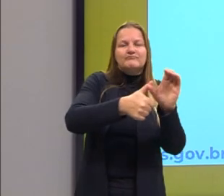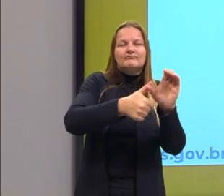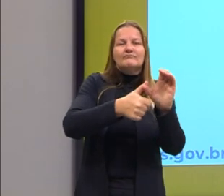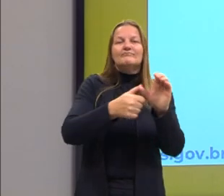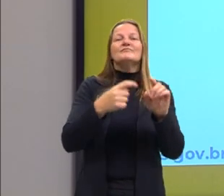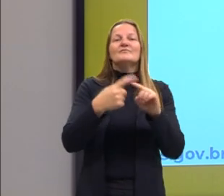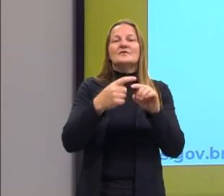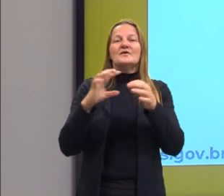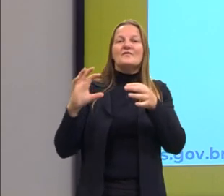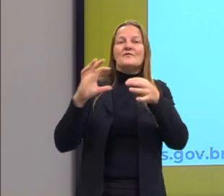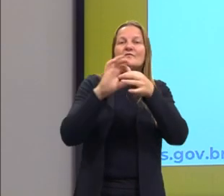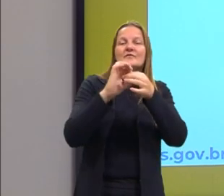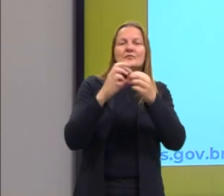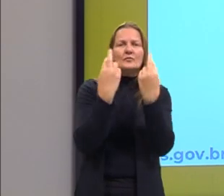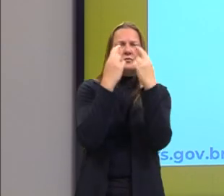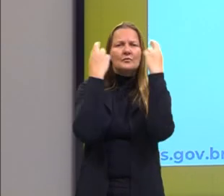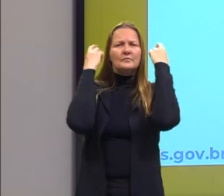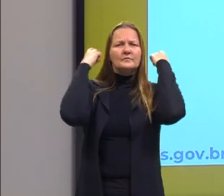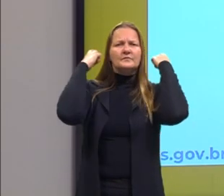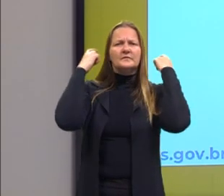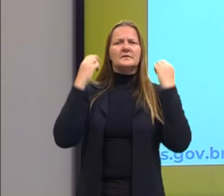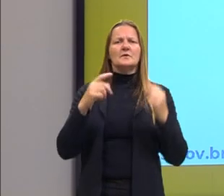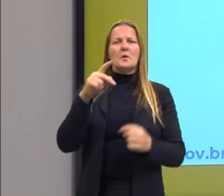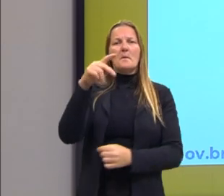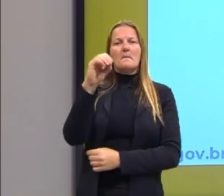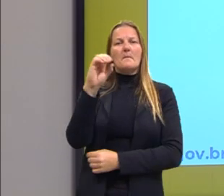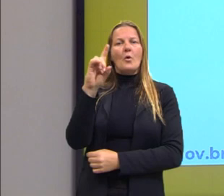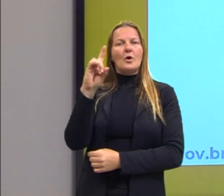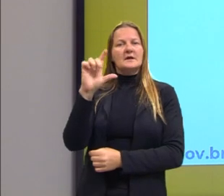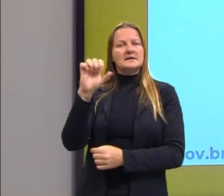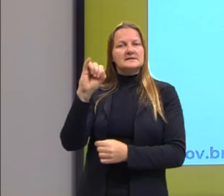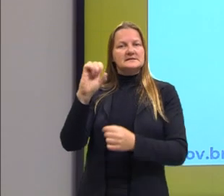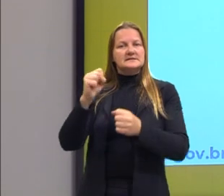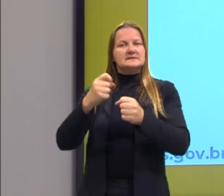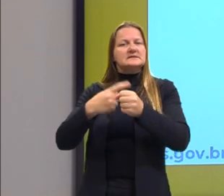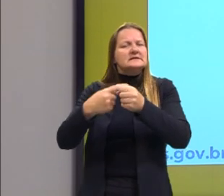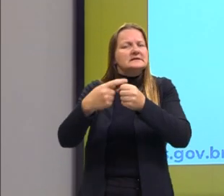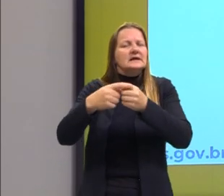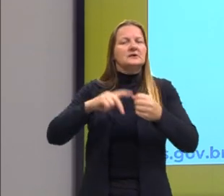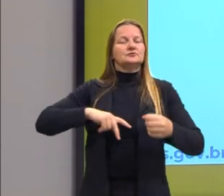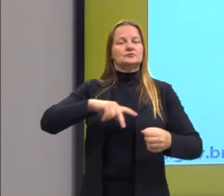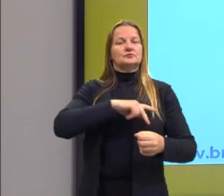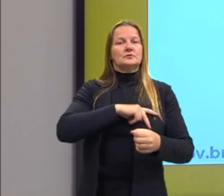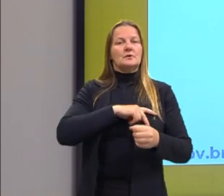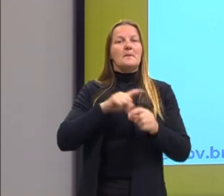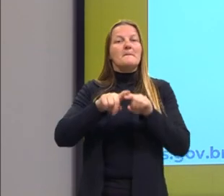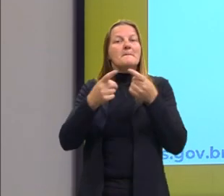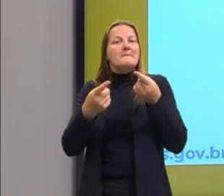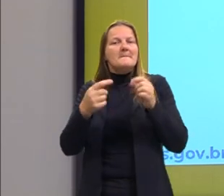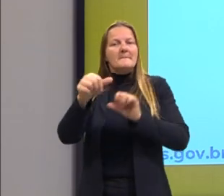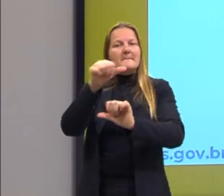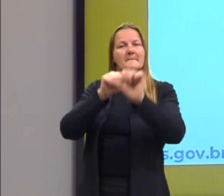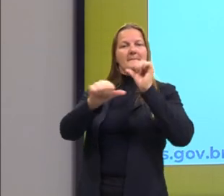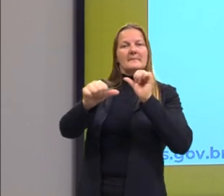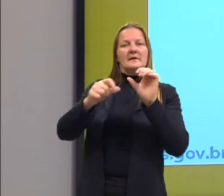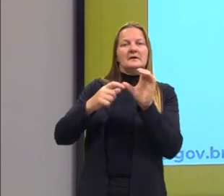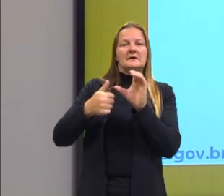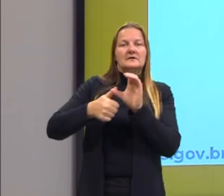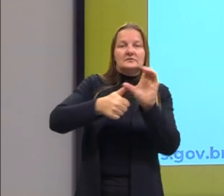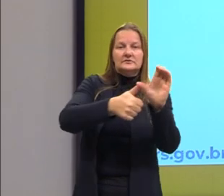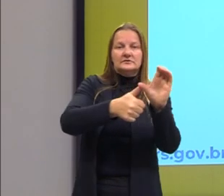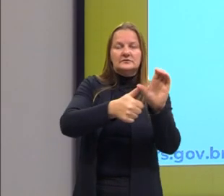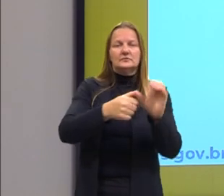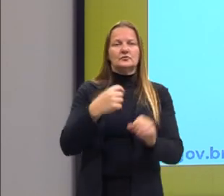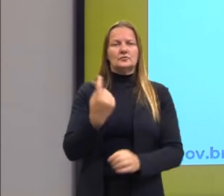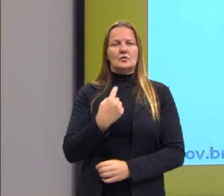Os gregos tinham toda essa perspectiva da polis. E o cristianismo traz muito essa ética individualista,